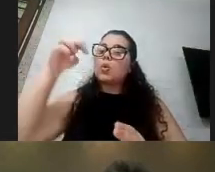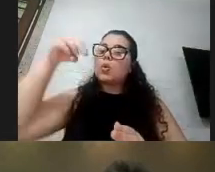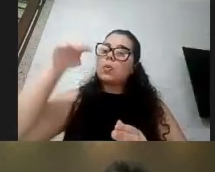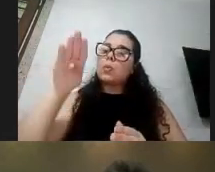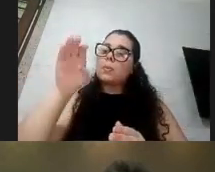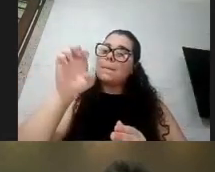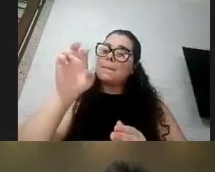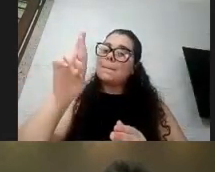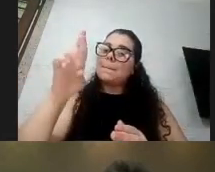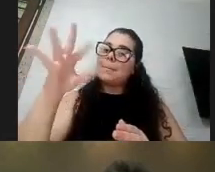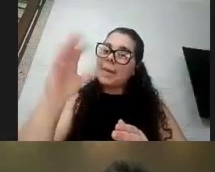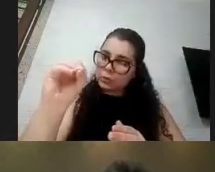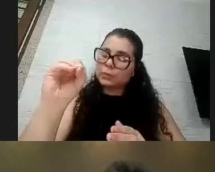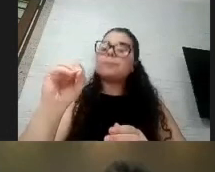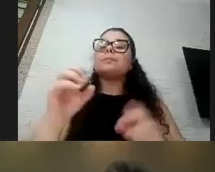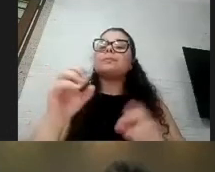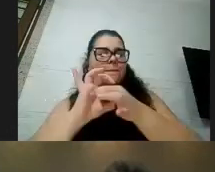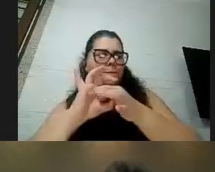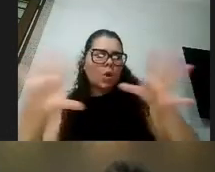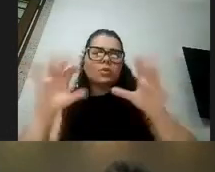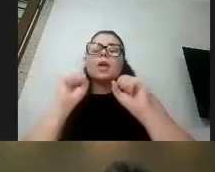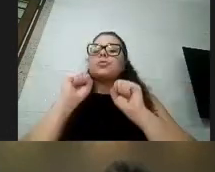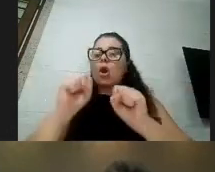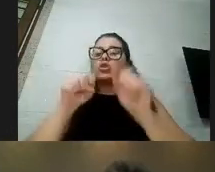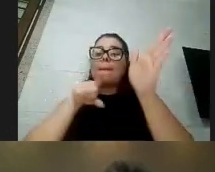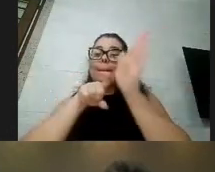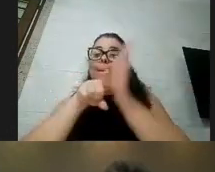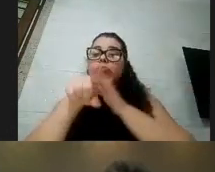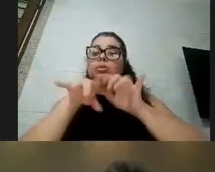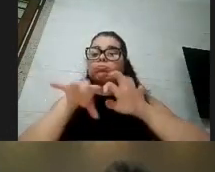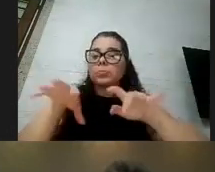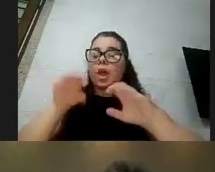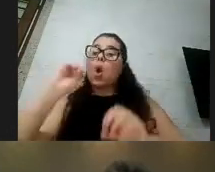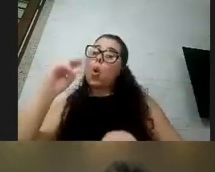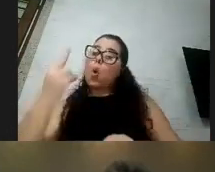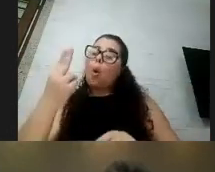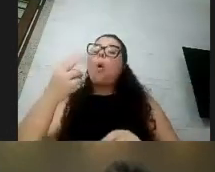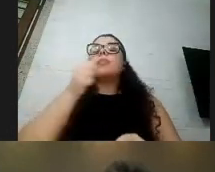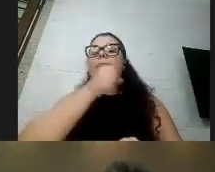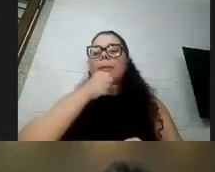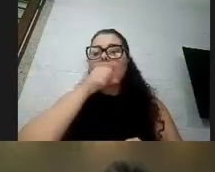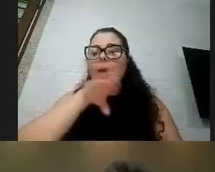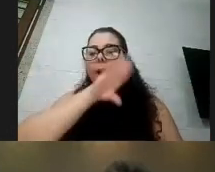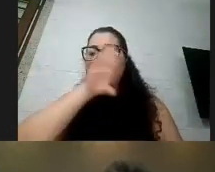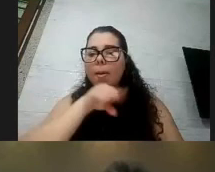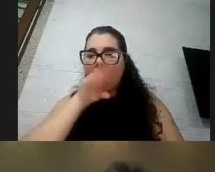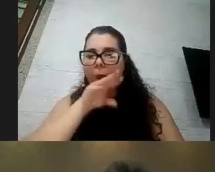se você quiser perguntar por escrito a gente fala por você ou você pode abrir seu microfone